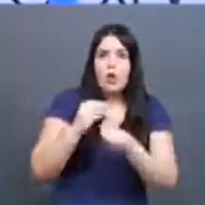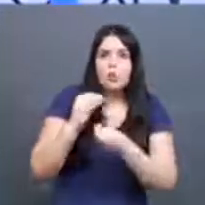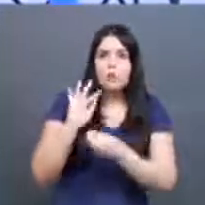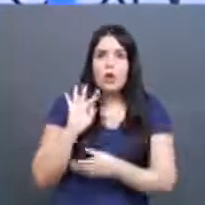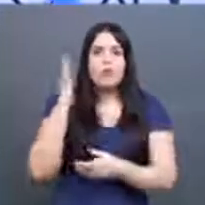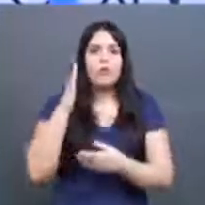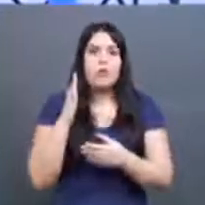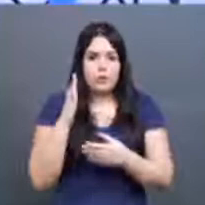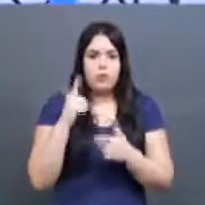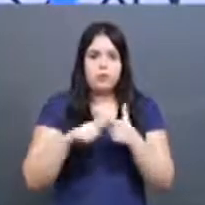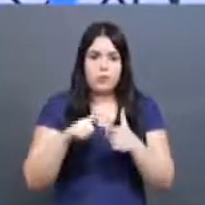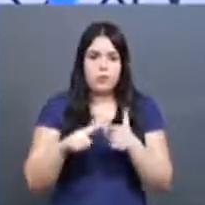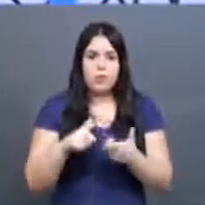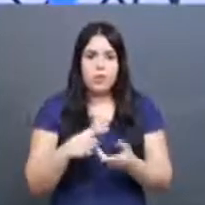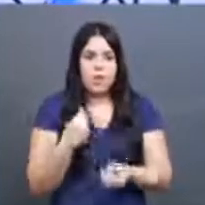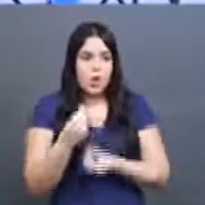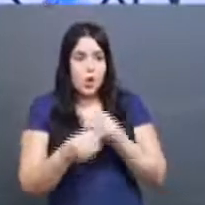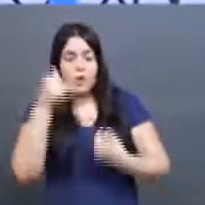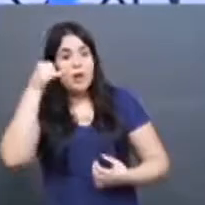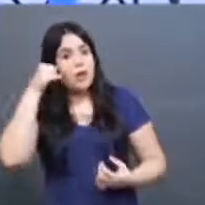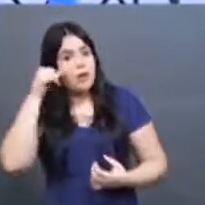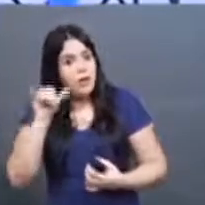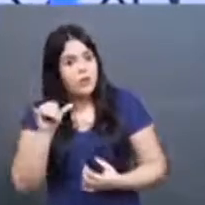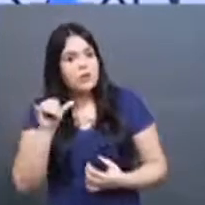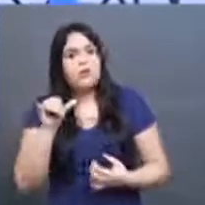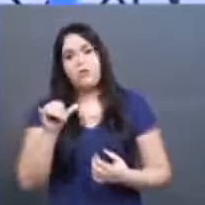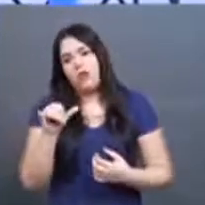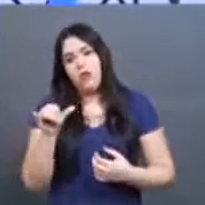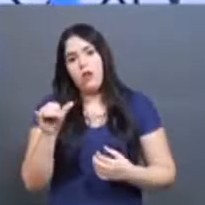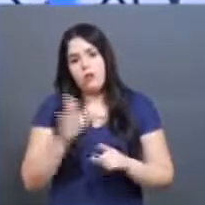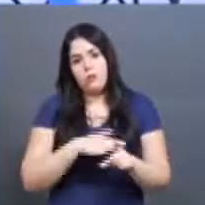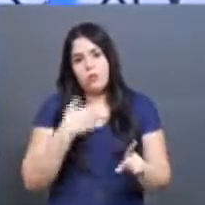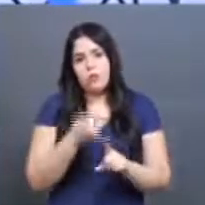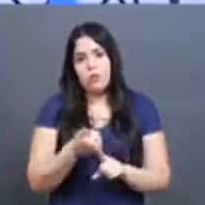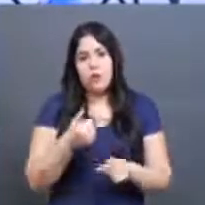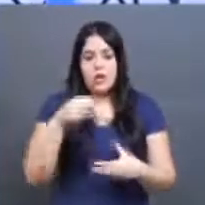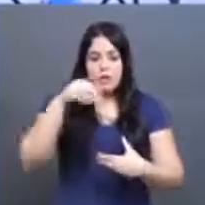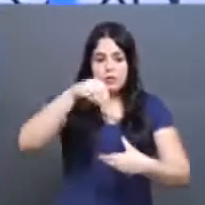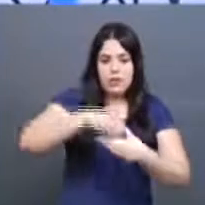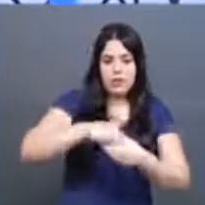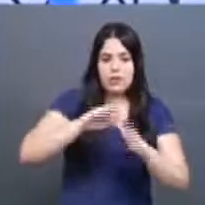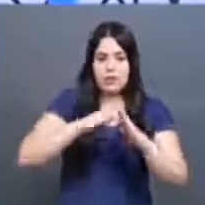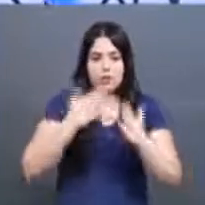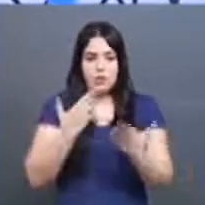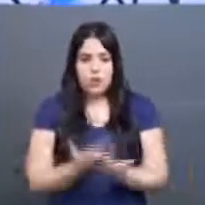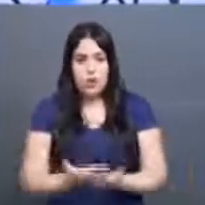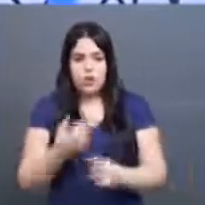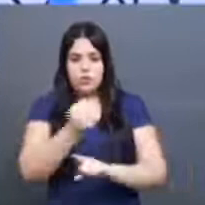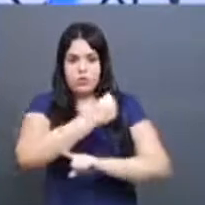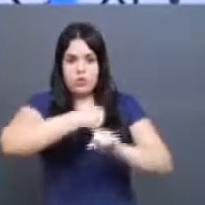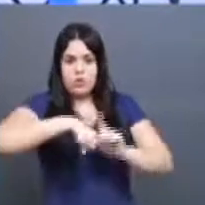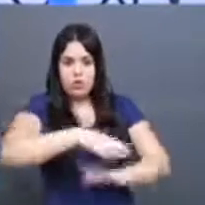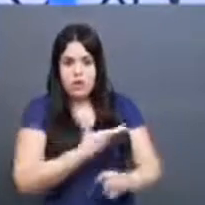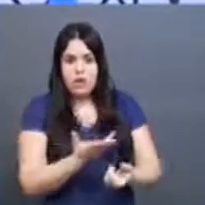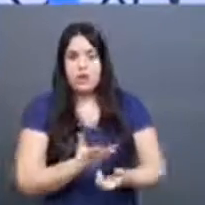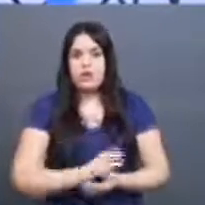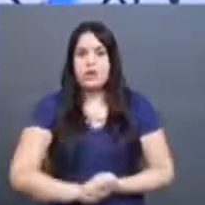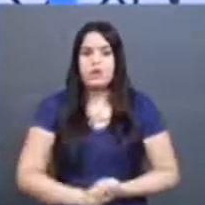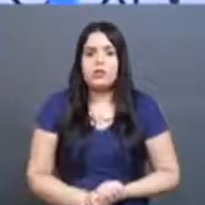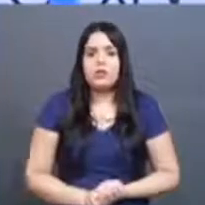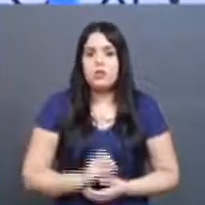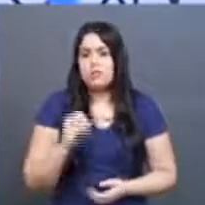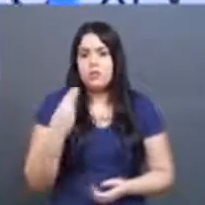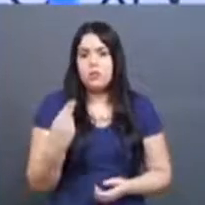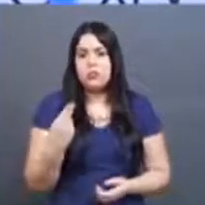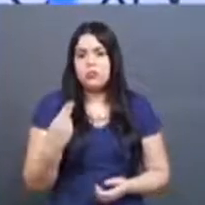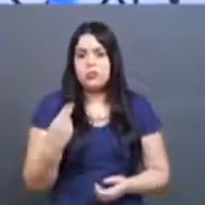ele venha intermediar o combate à prática do bullying, seja dentro da sociedade, das agrameações, da escola, ou até